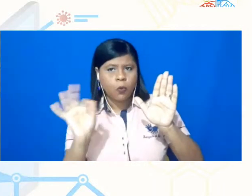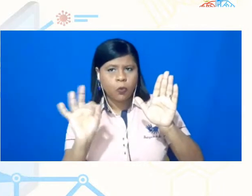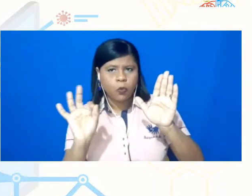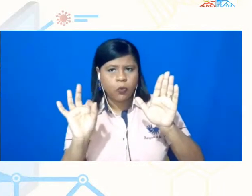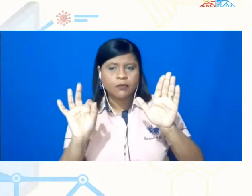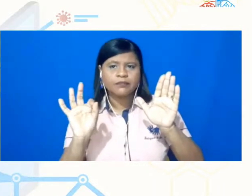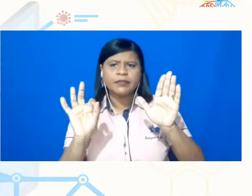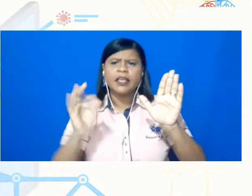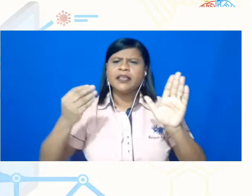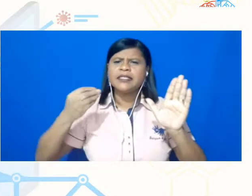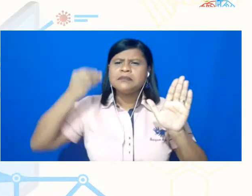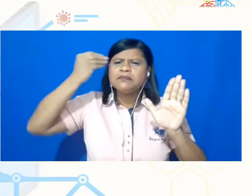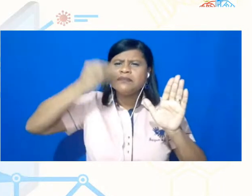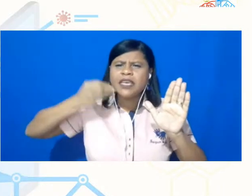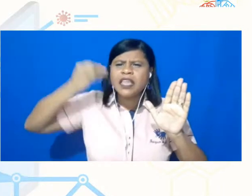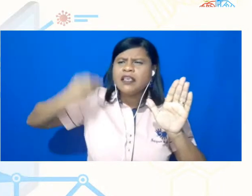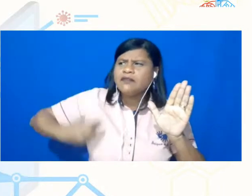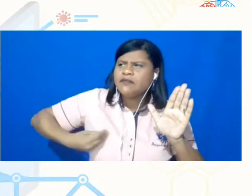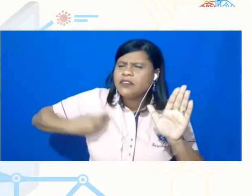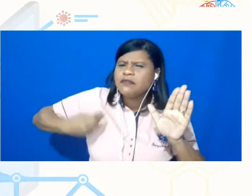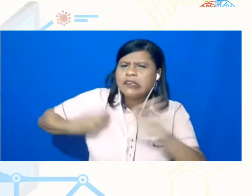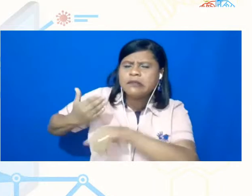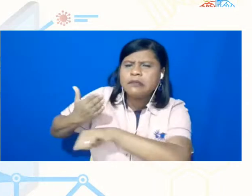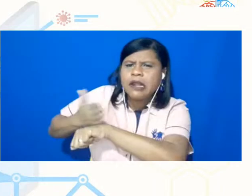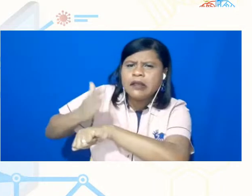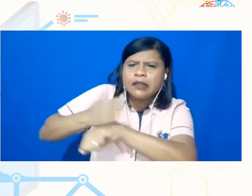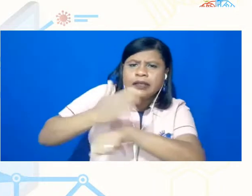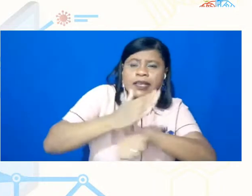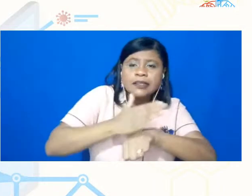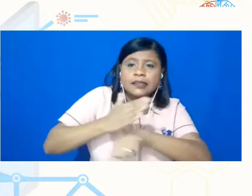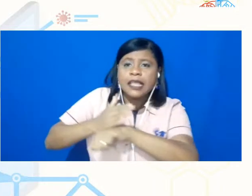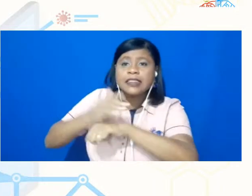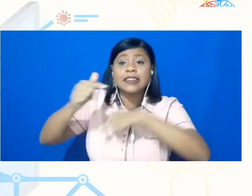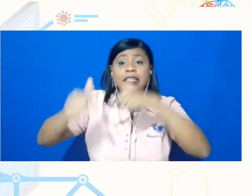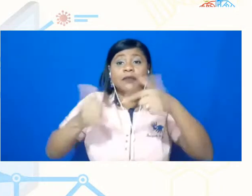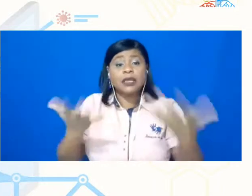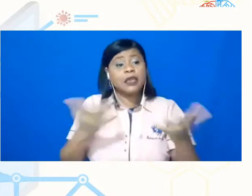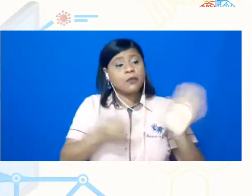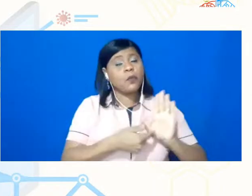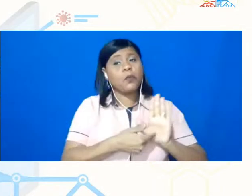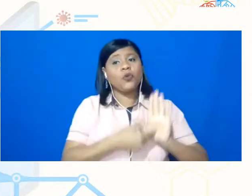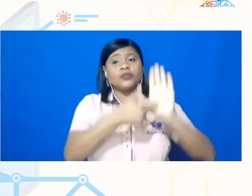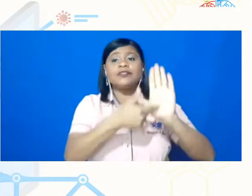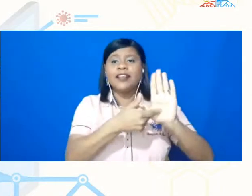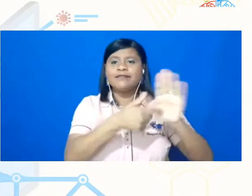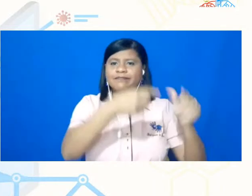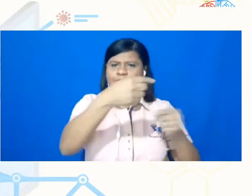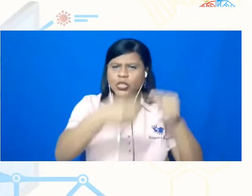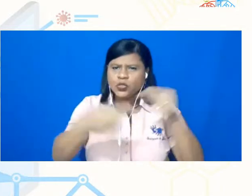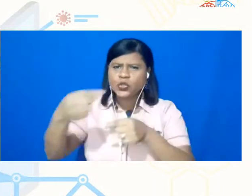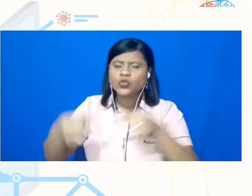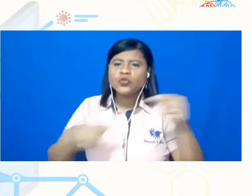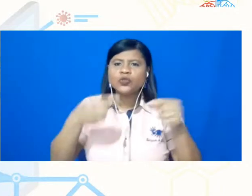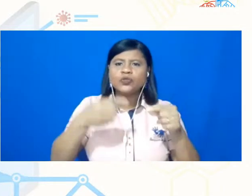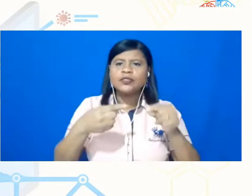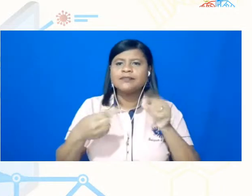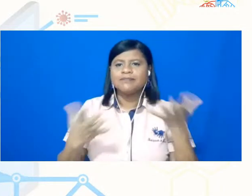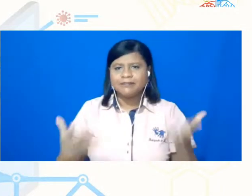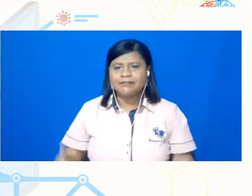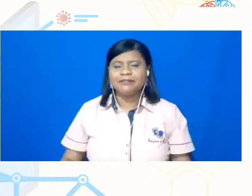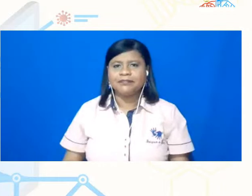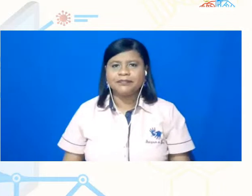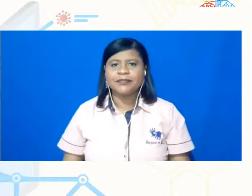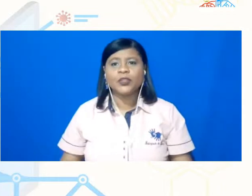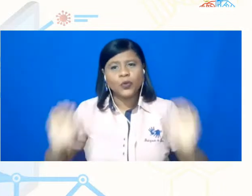vivemos, aplicamos, trabalhamos, e gostaríamos de trazer para discussão, para apresentar, né, num